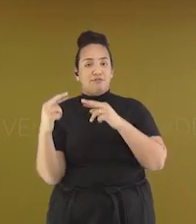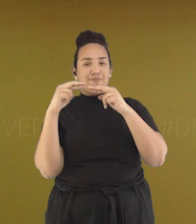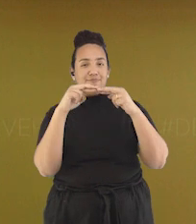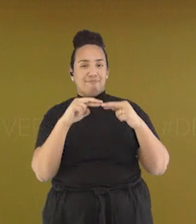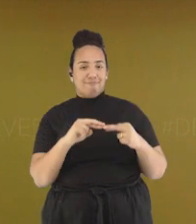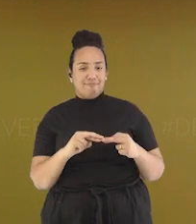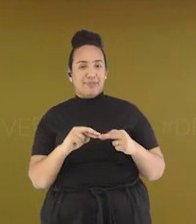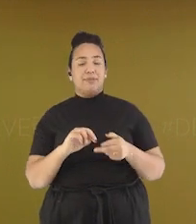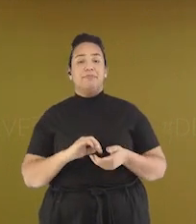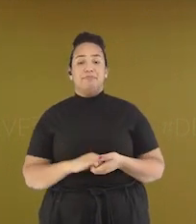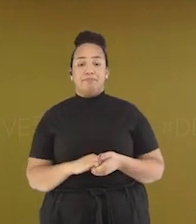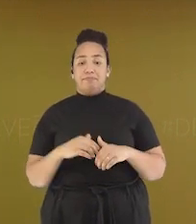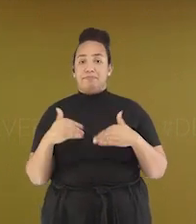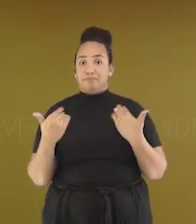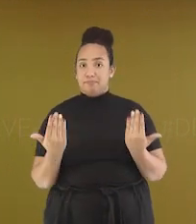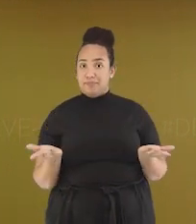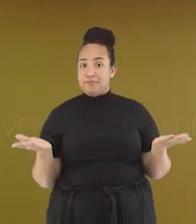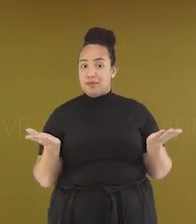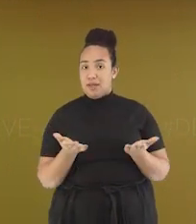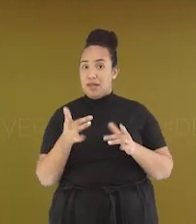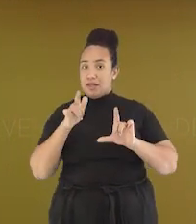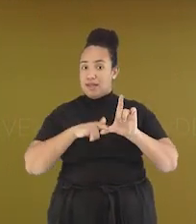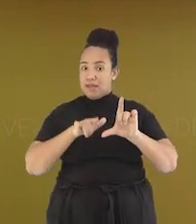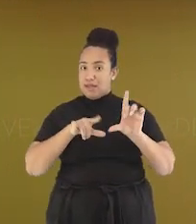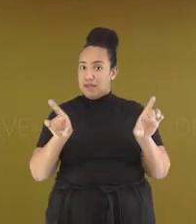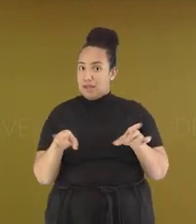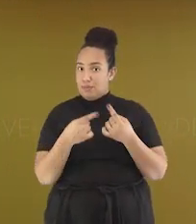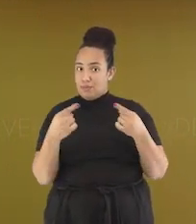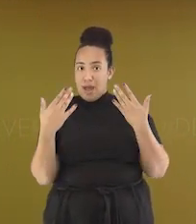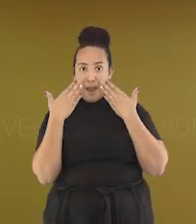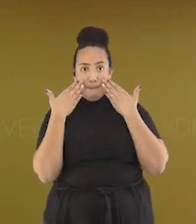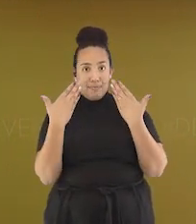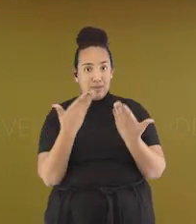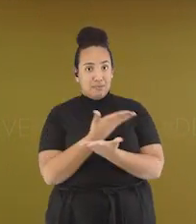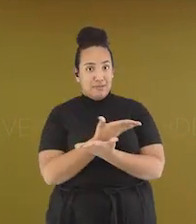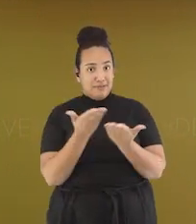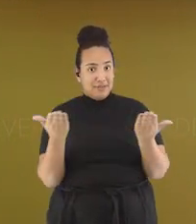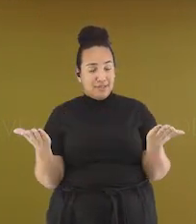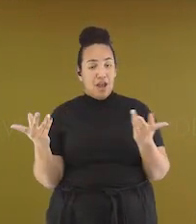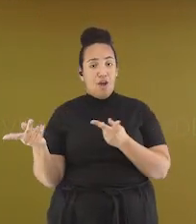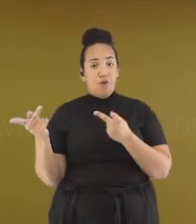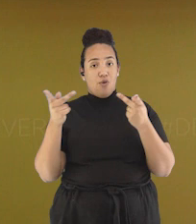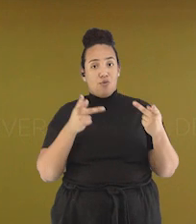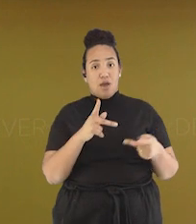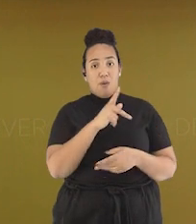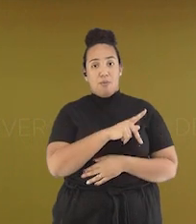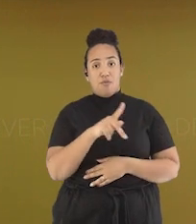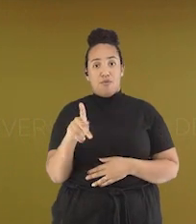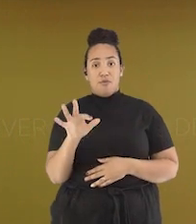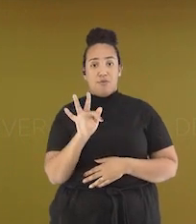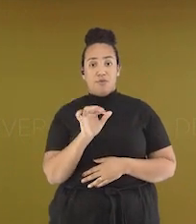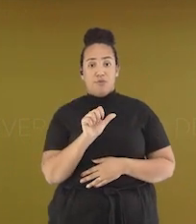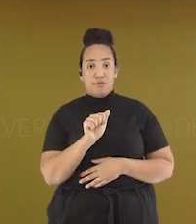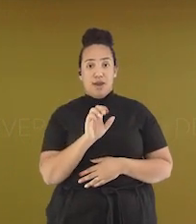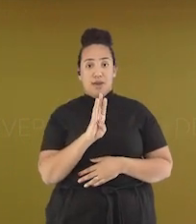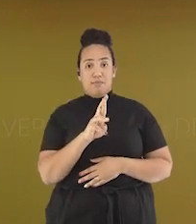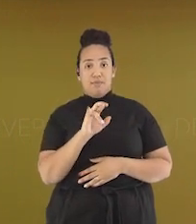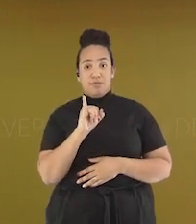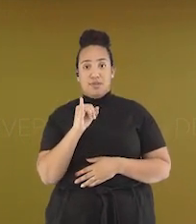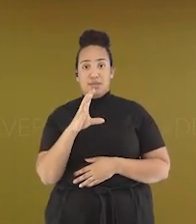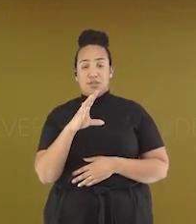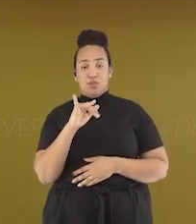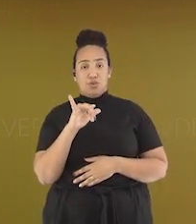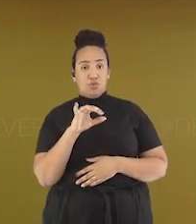Para me ajudar a apresentar essa letra de canção para vocês, quero convidar o professor Fabrício para tocar e